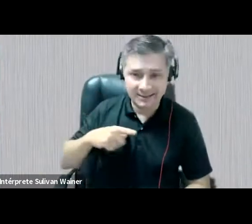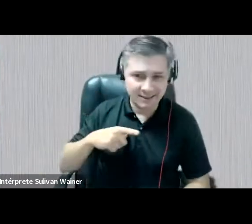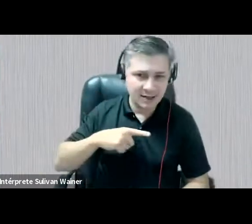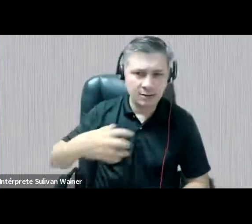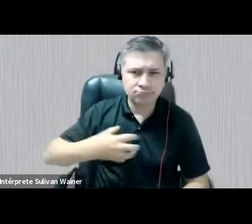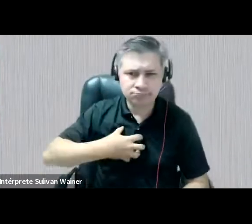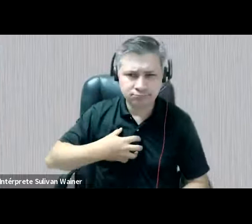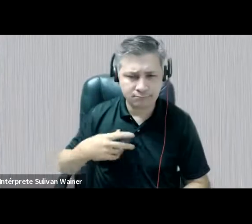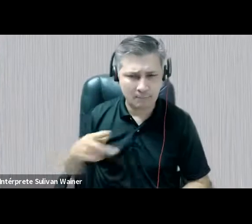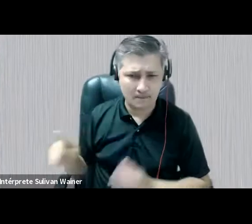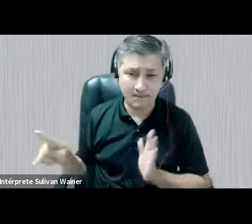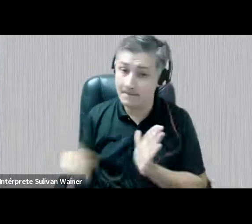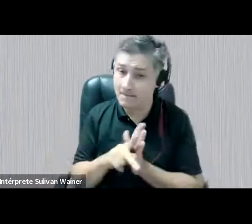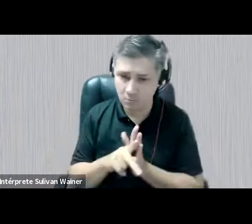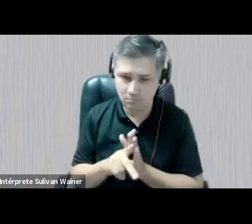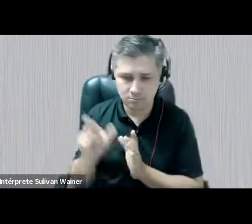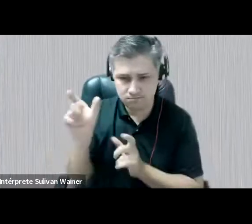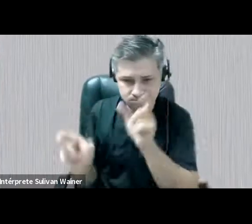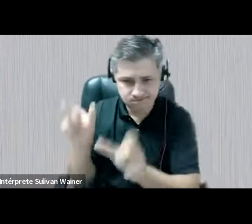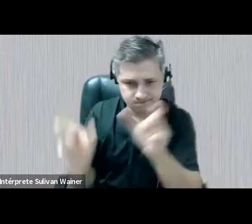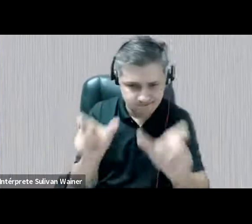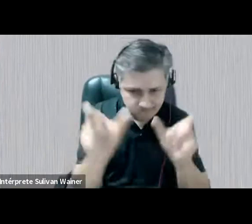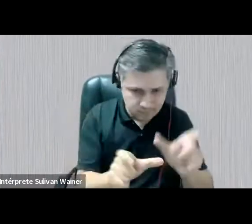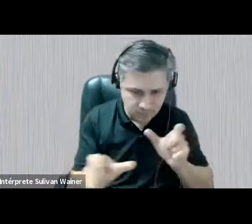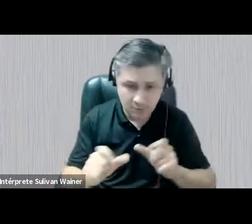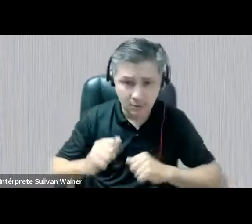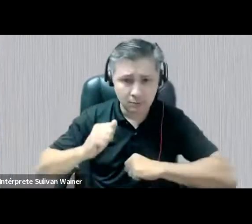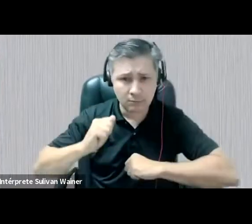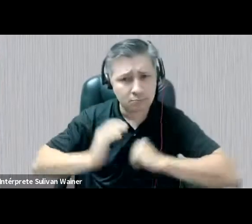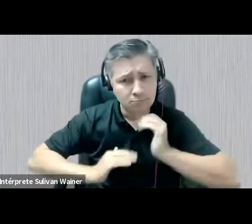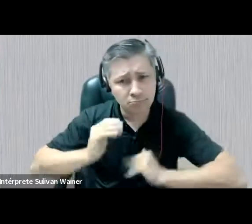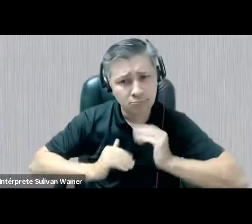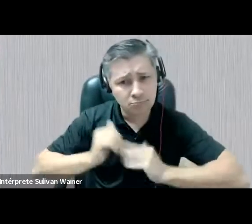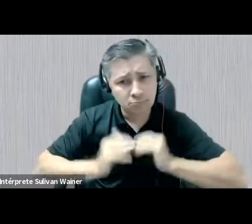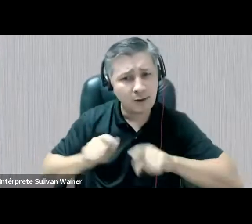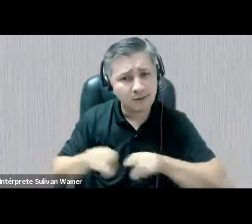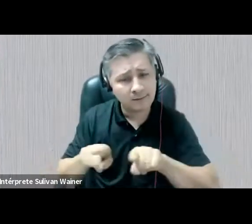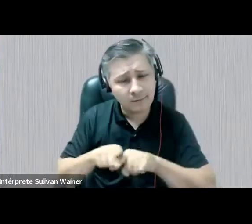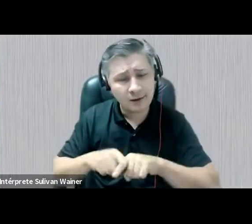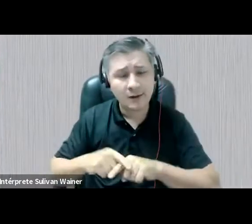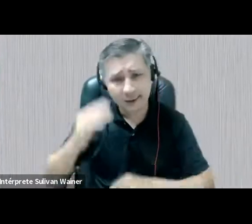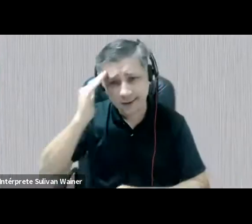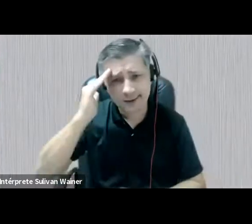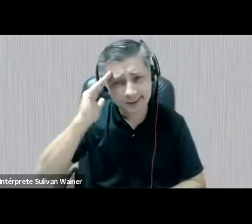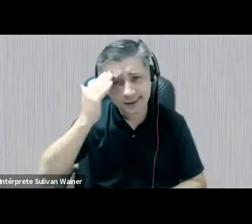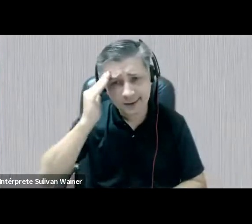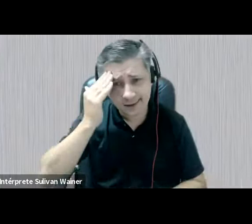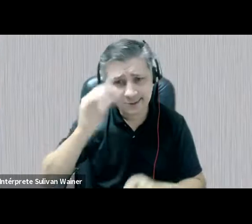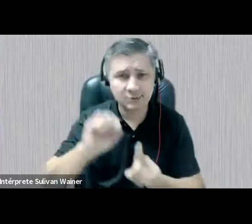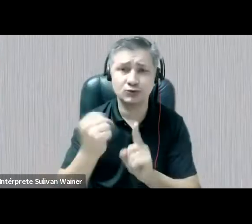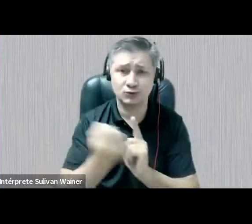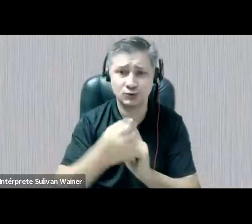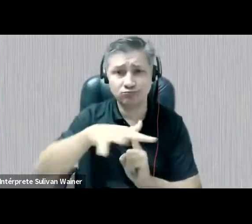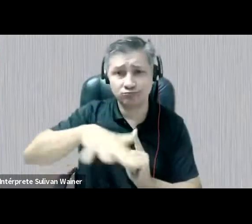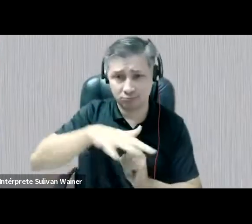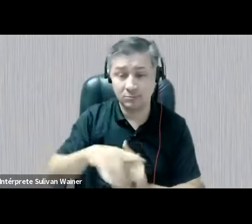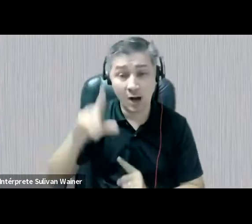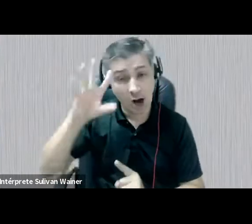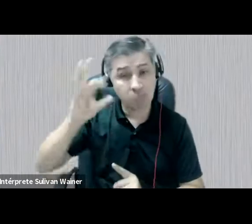atores sociais, né, competentes e que compreendem as questões societais, né, essa compreensão